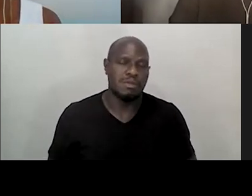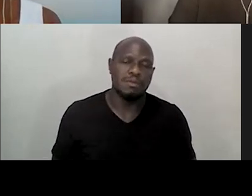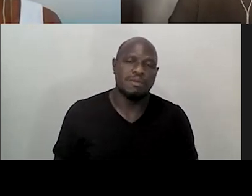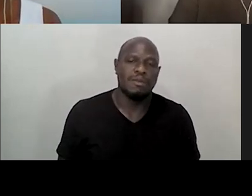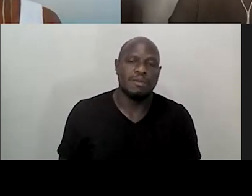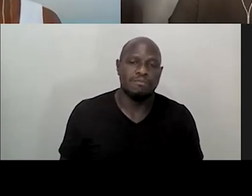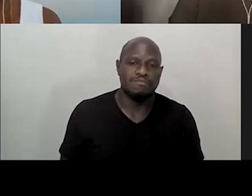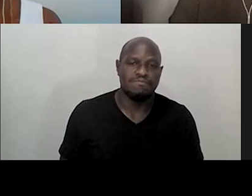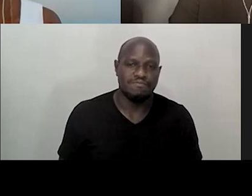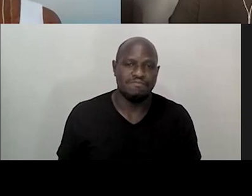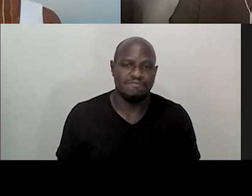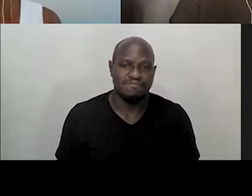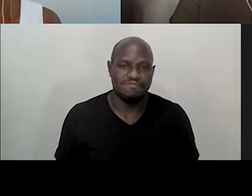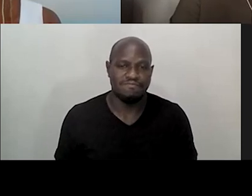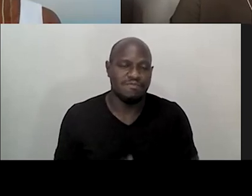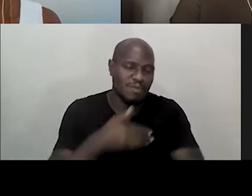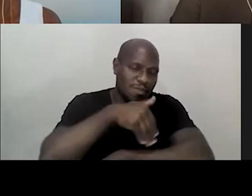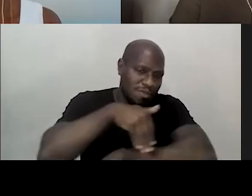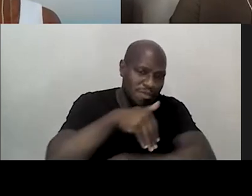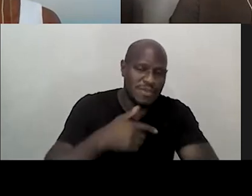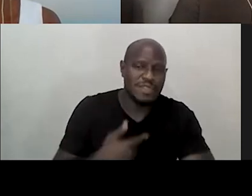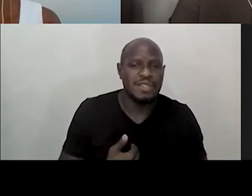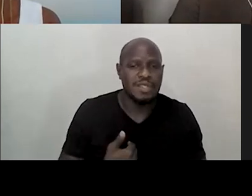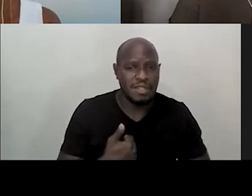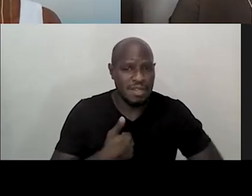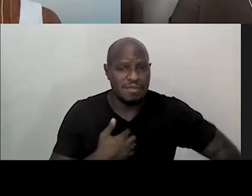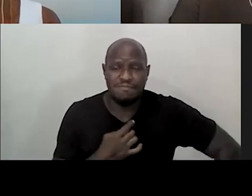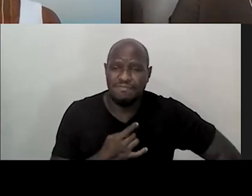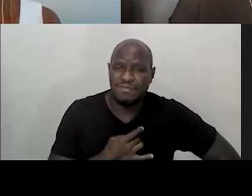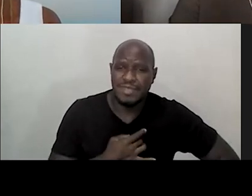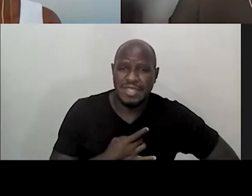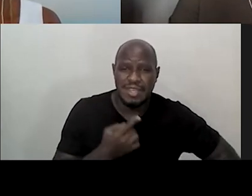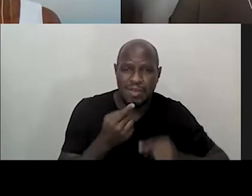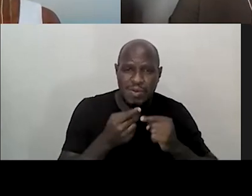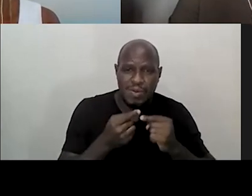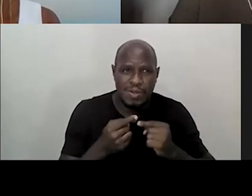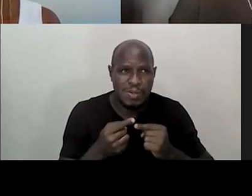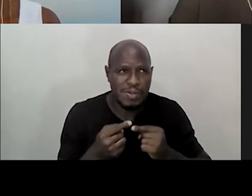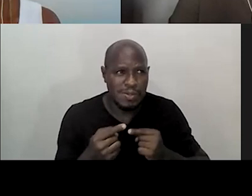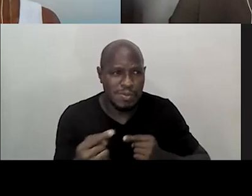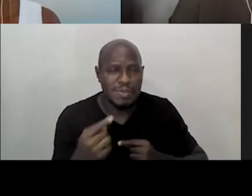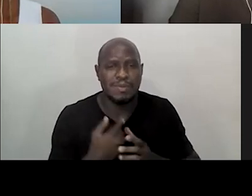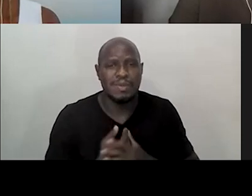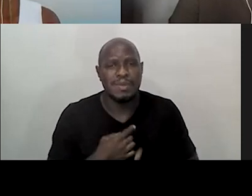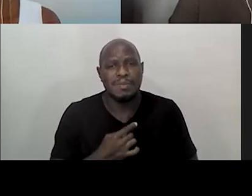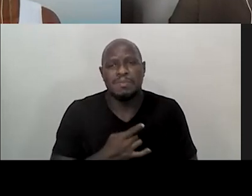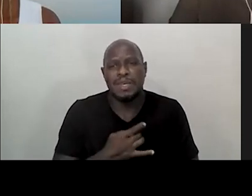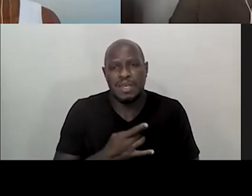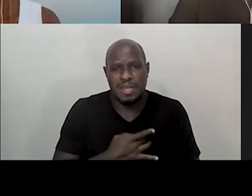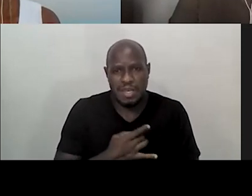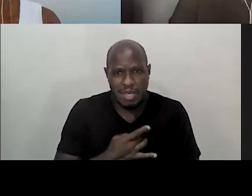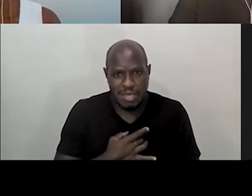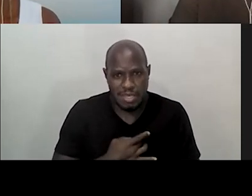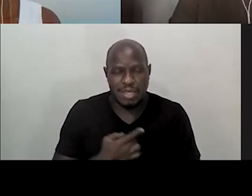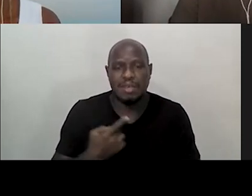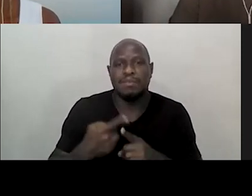na rua, fiquei com medo, uma semana só, fiquei com medo, porque eu também tenho